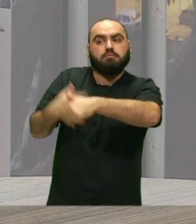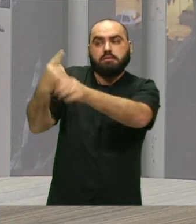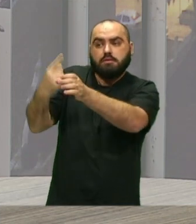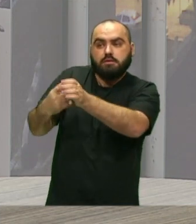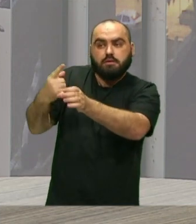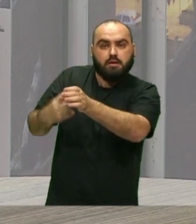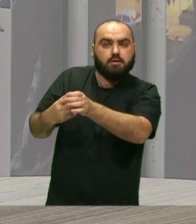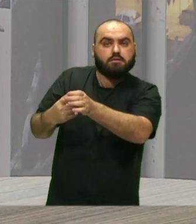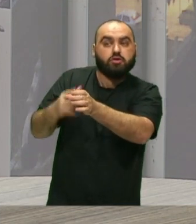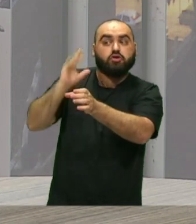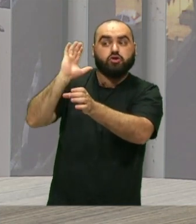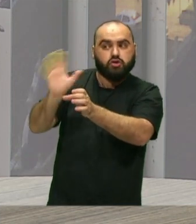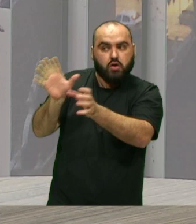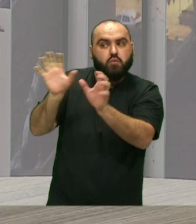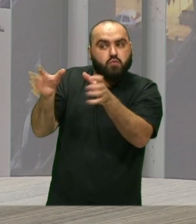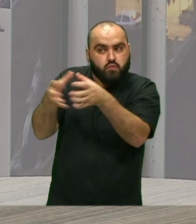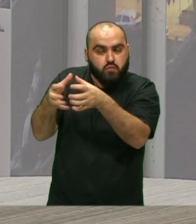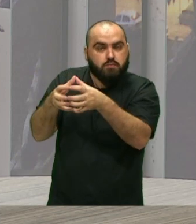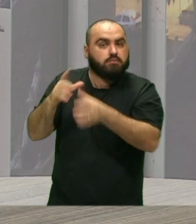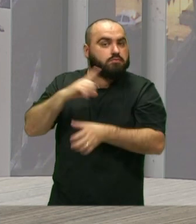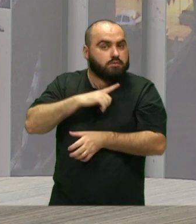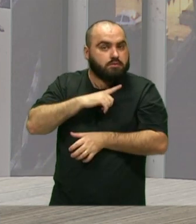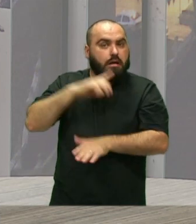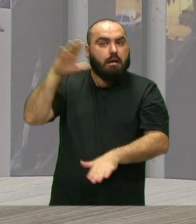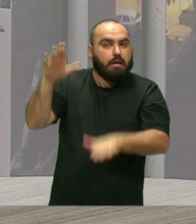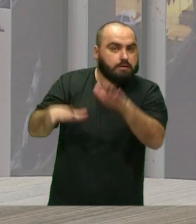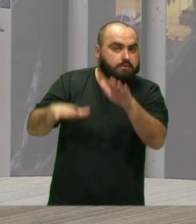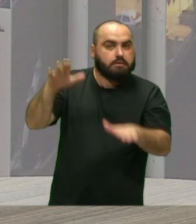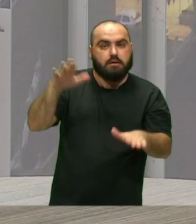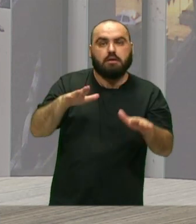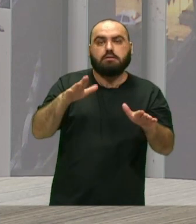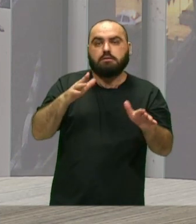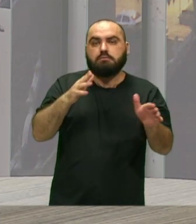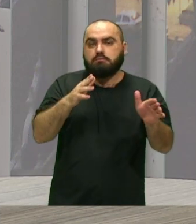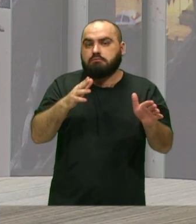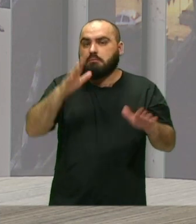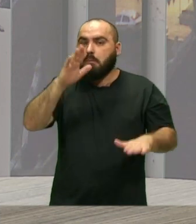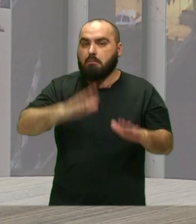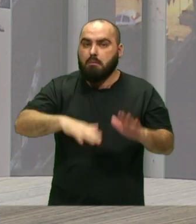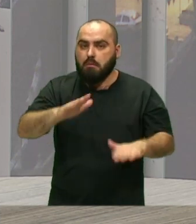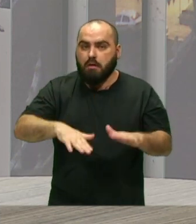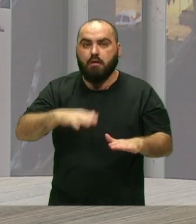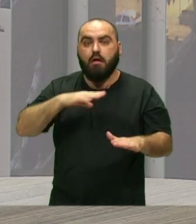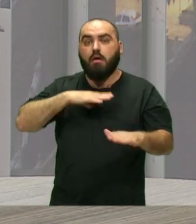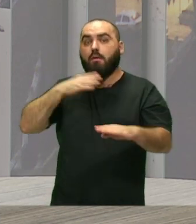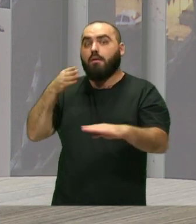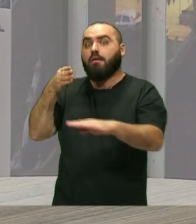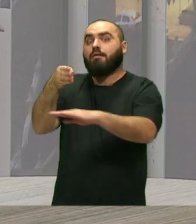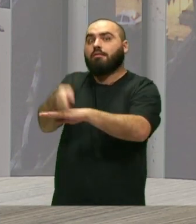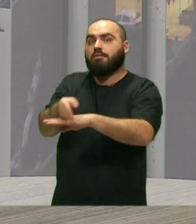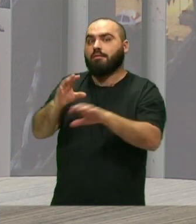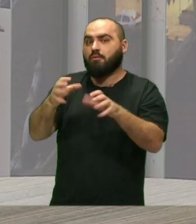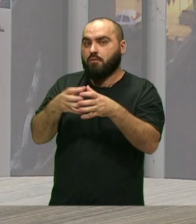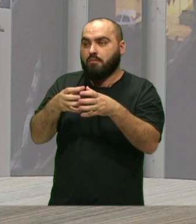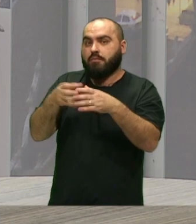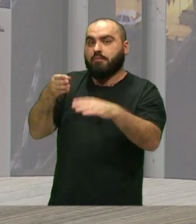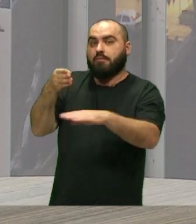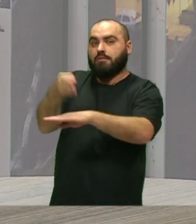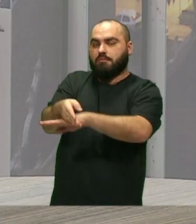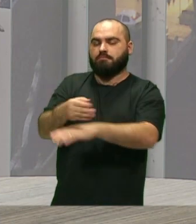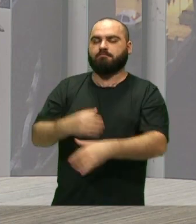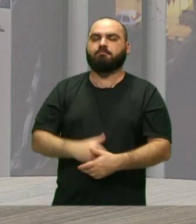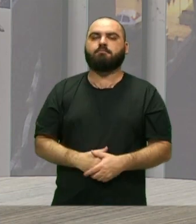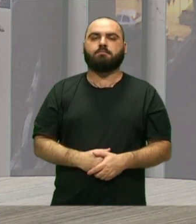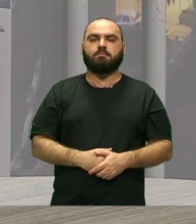ter Mas já tinha grupos aqui E de vez em quando Faziam arrastões E eu ingressei nesse grupo Na época O Encanto do Sul